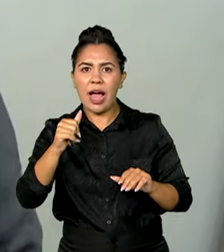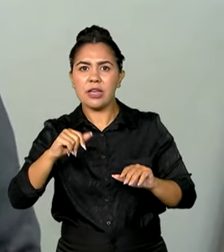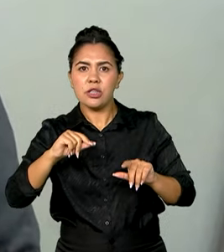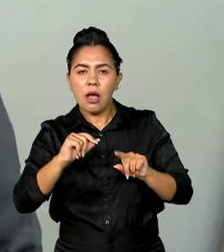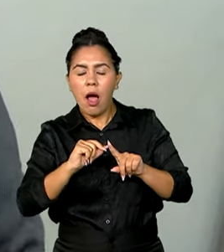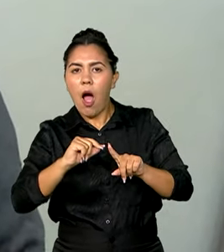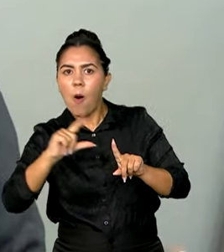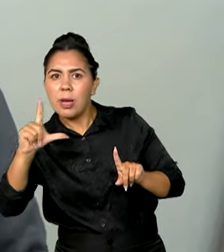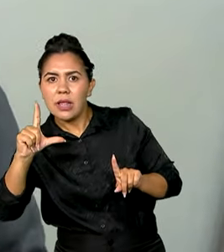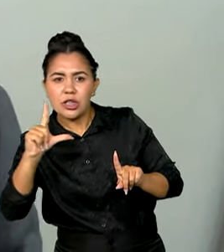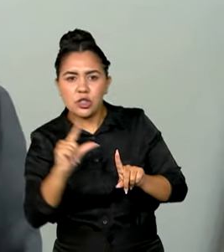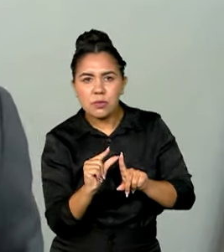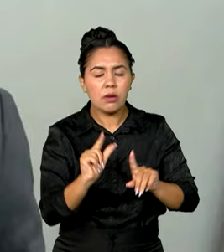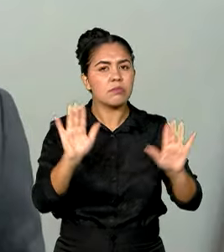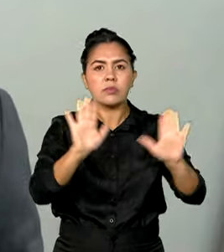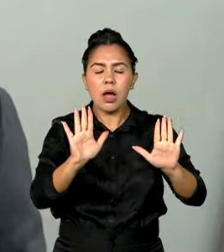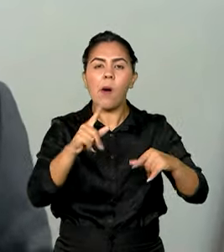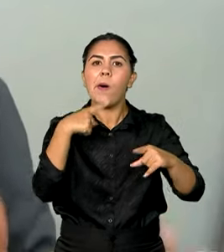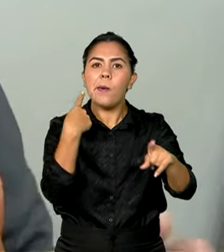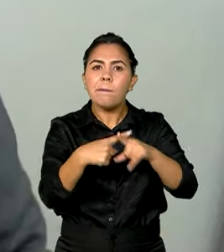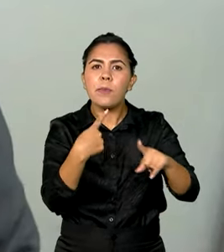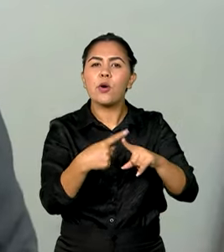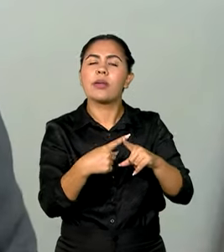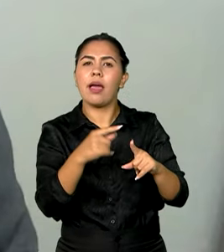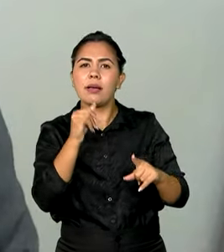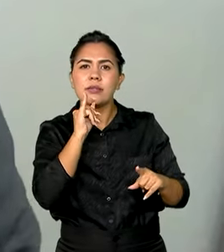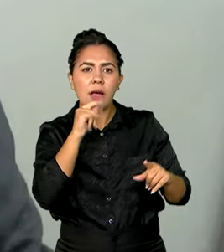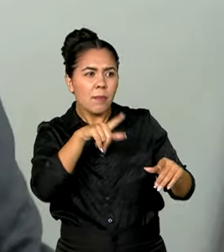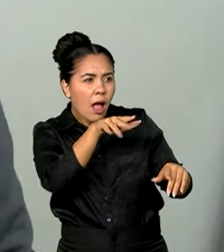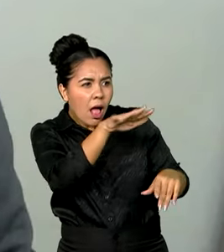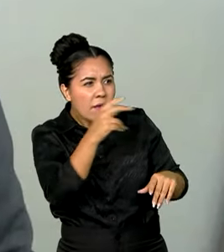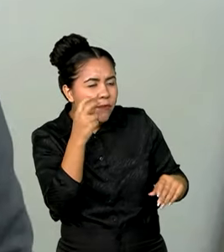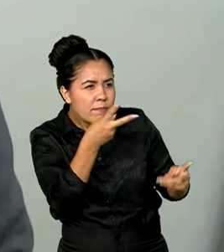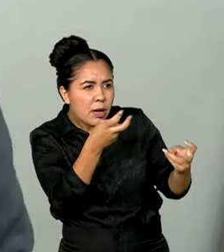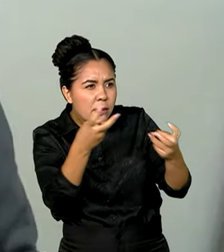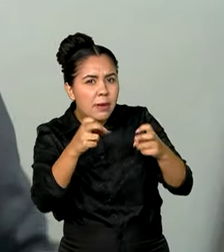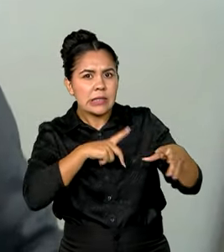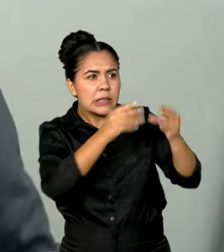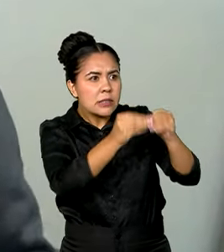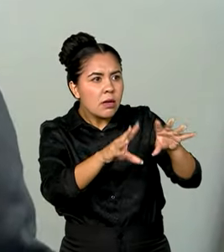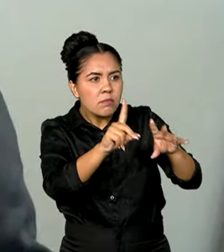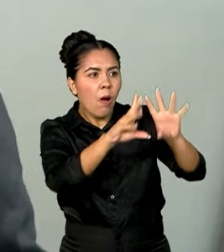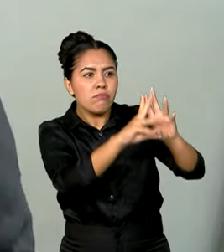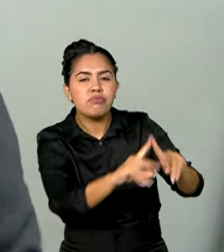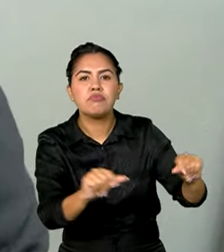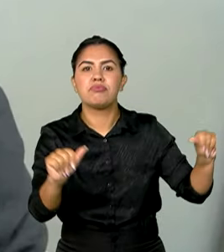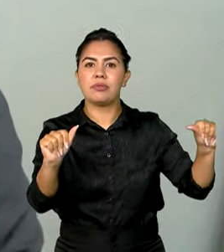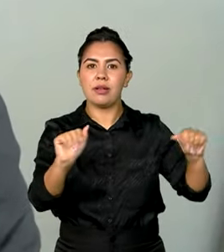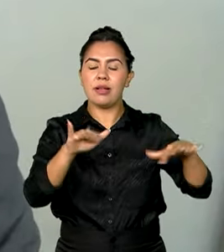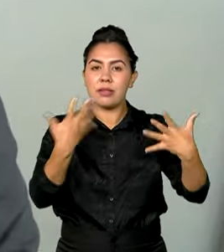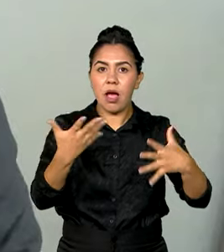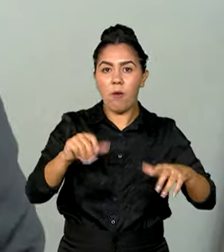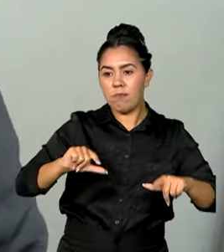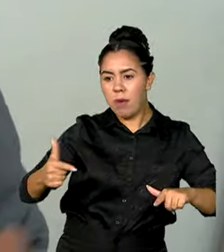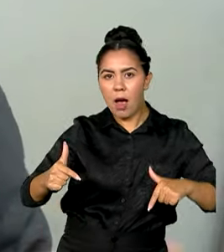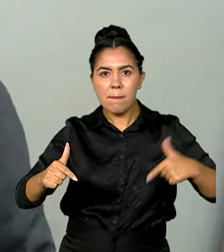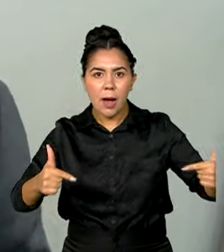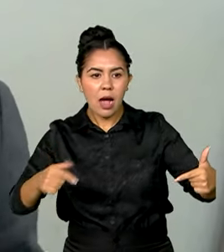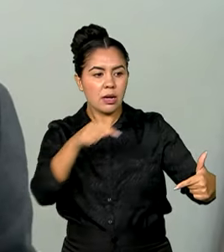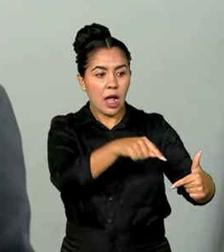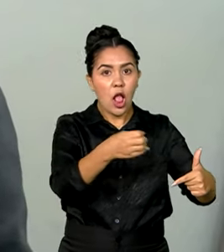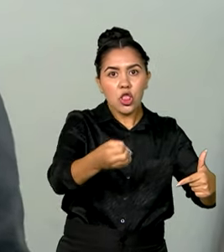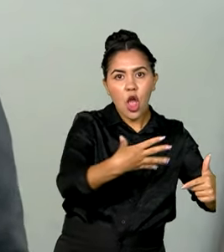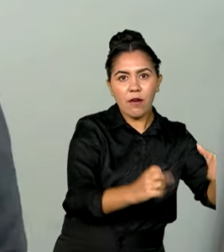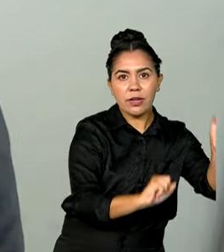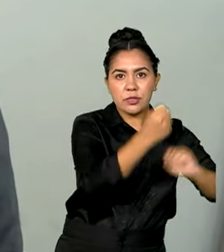É porque elimina distorções que hoje afetam a competitividade da indústria. Então, esses dois movimentos, a nova indústria Brasil,